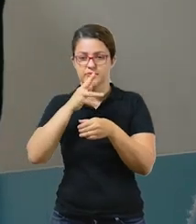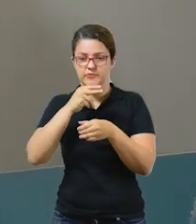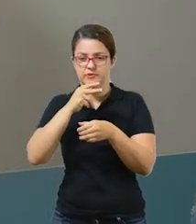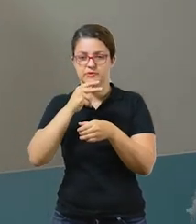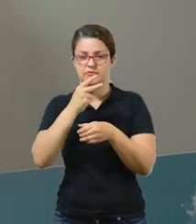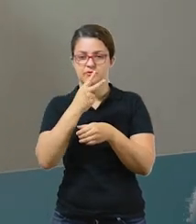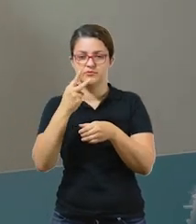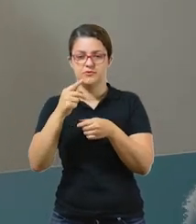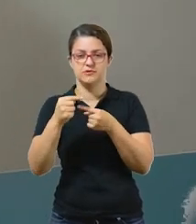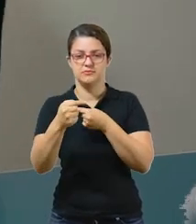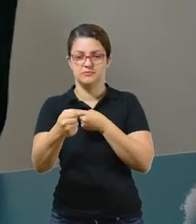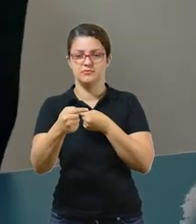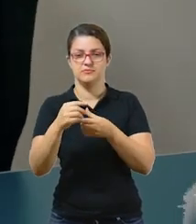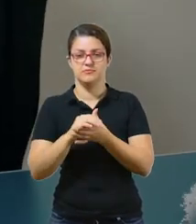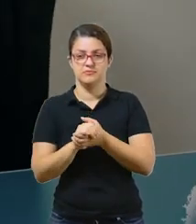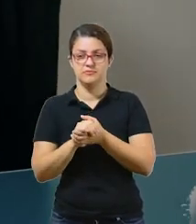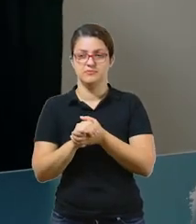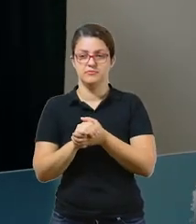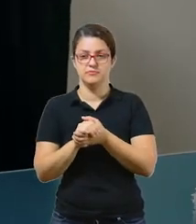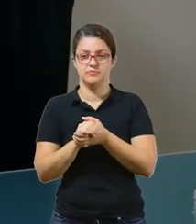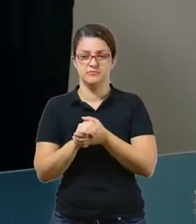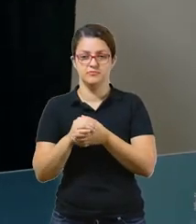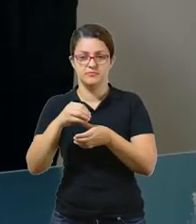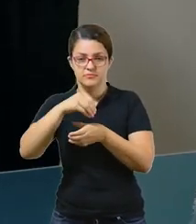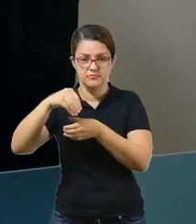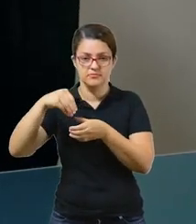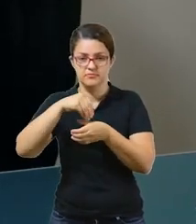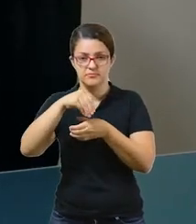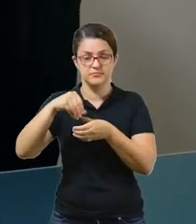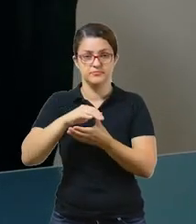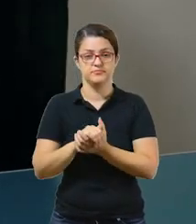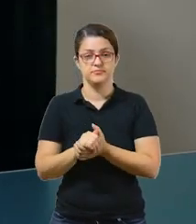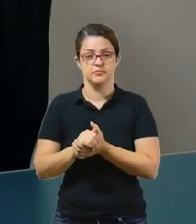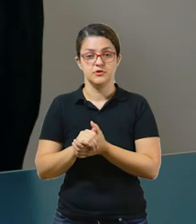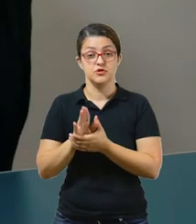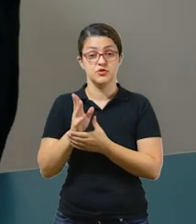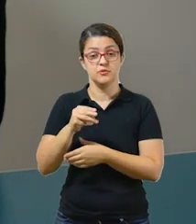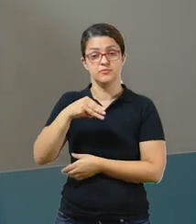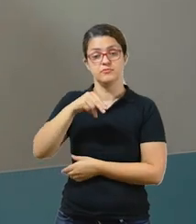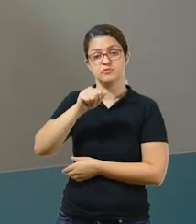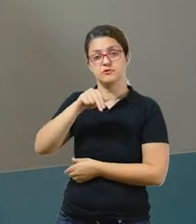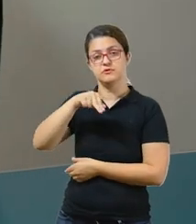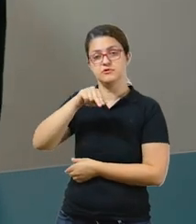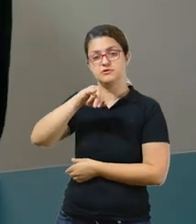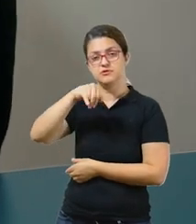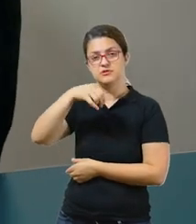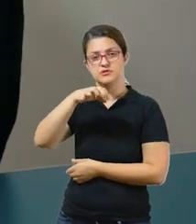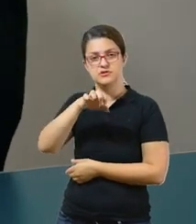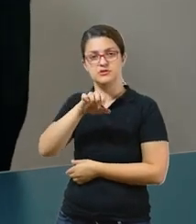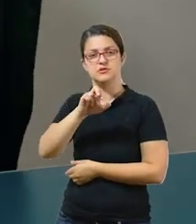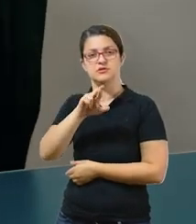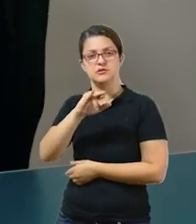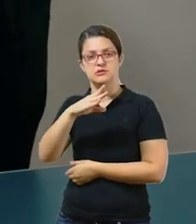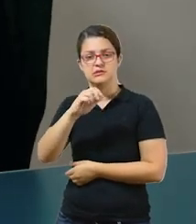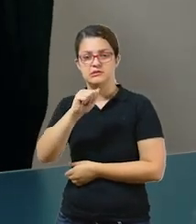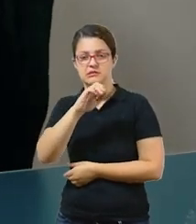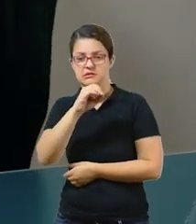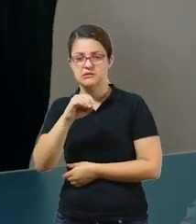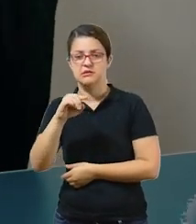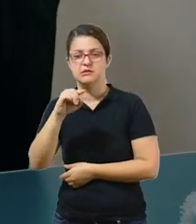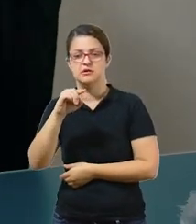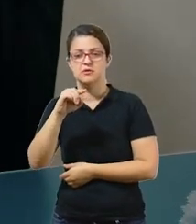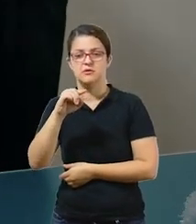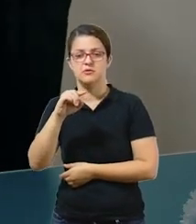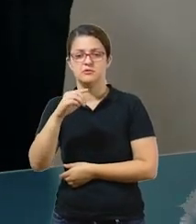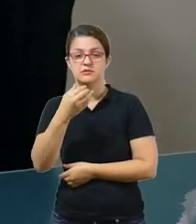de venenos industriais. O manjericão, demora mais ou menos 60 dias e gosta de sol, calor